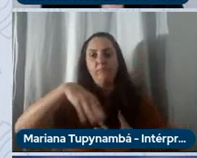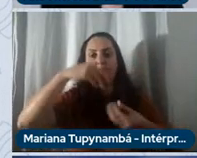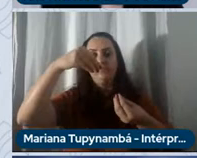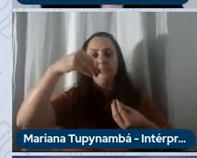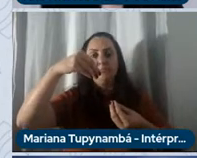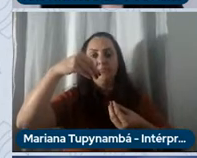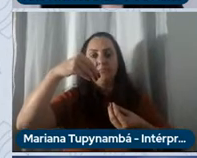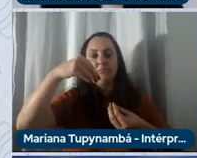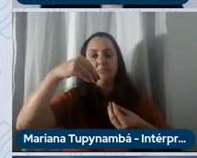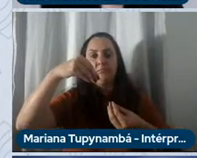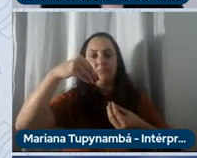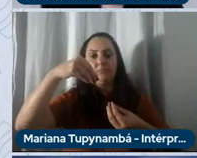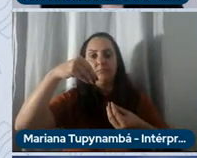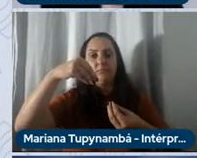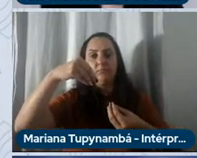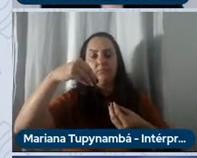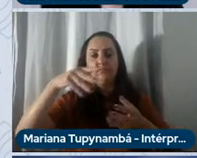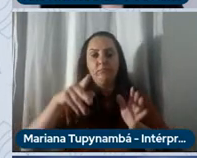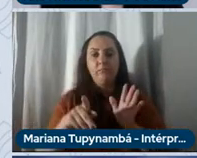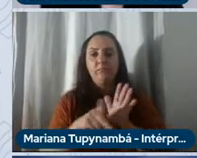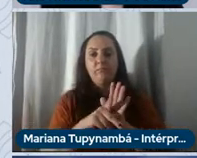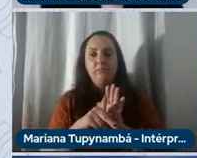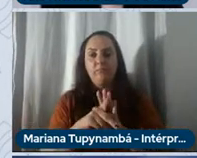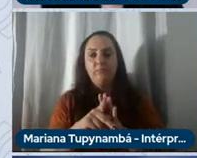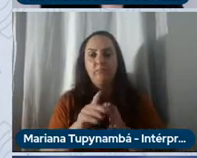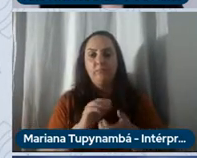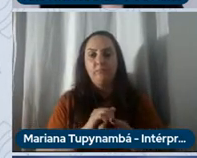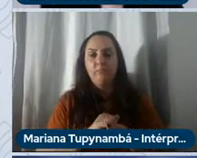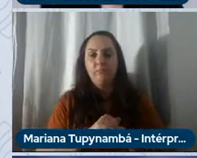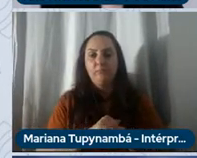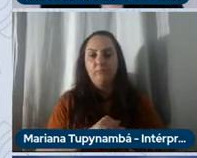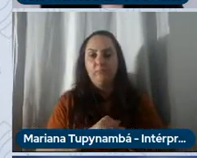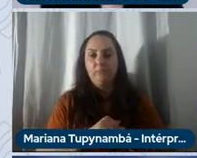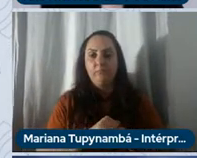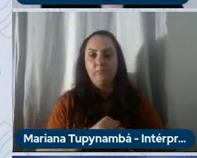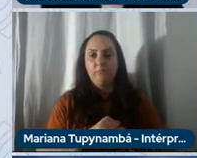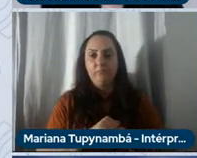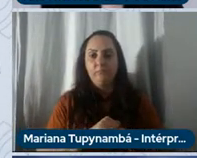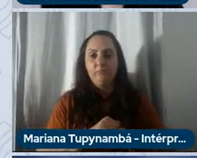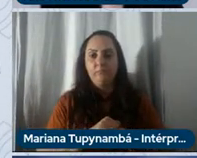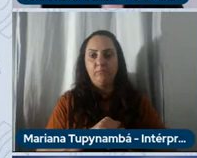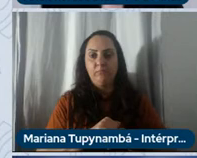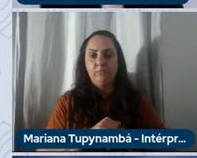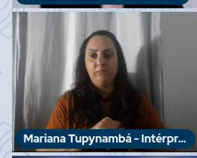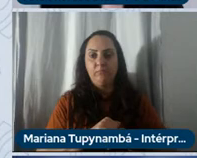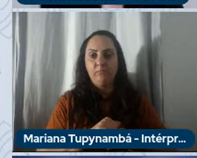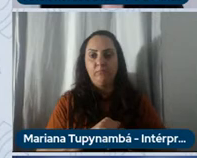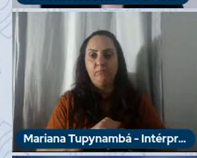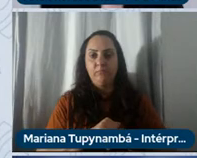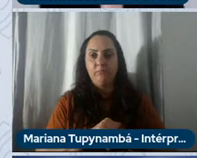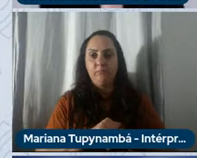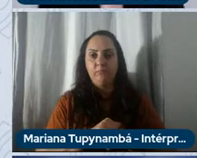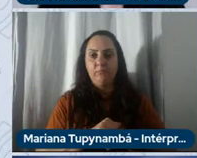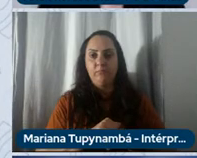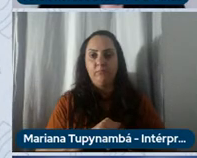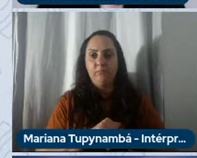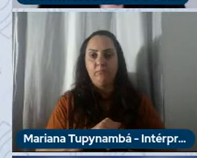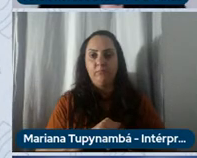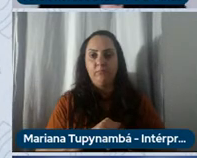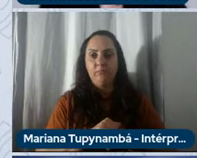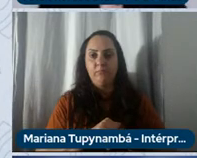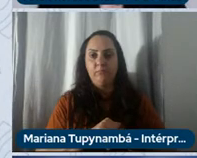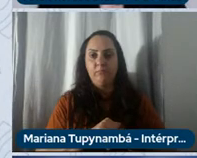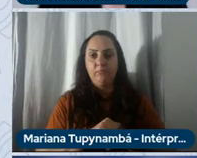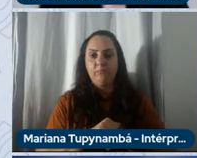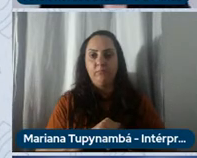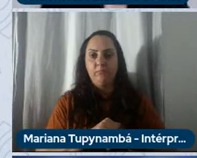na concepção de projetos de produtos, de processos, tecnologias e negócios em todos os cursos de engenharia